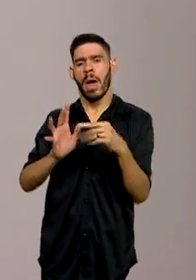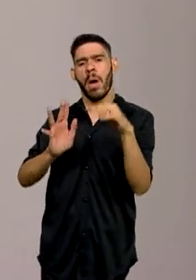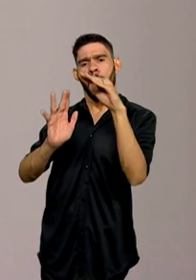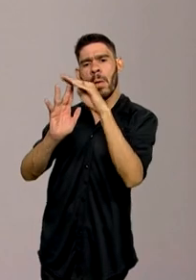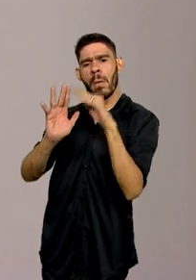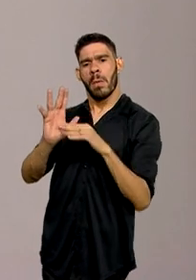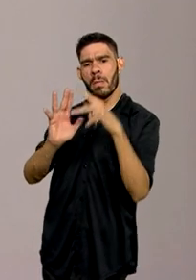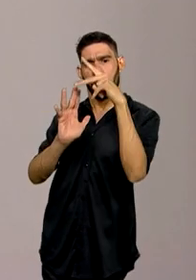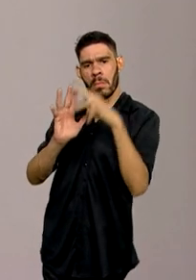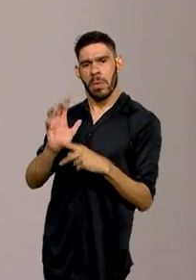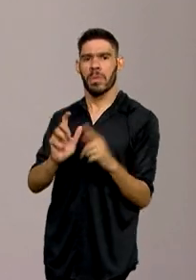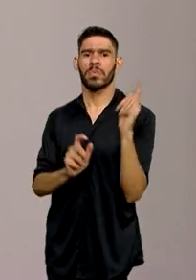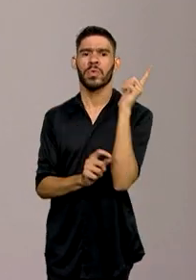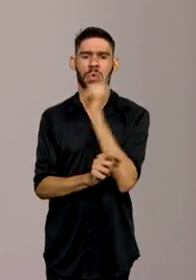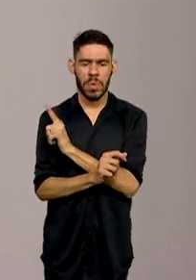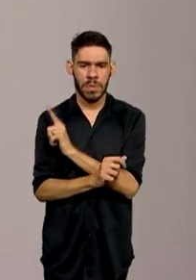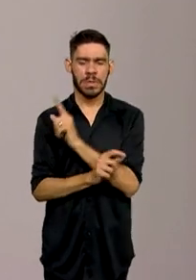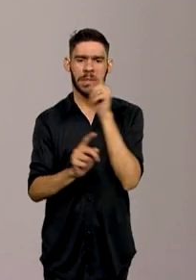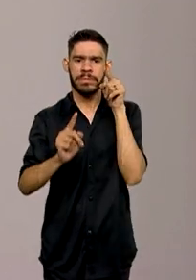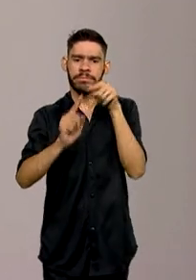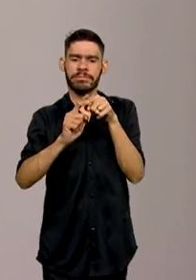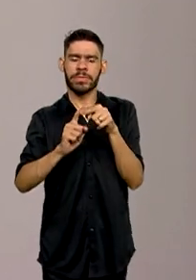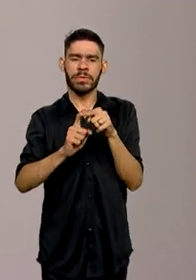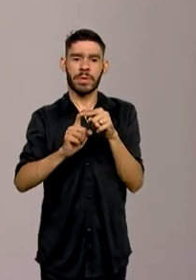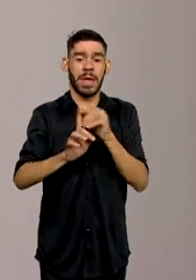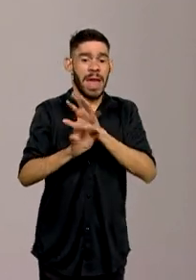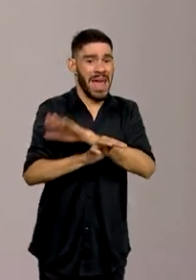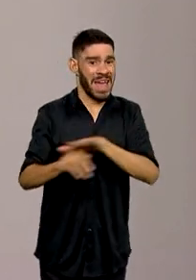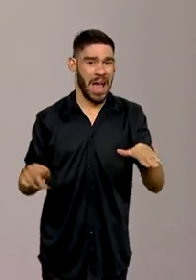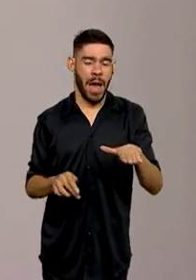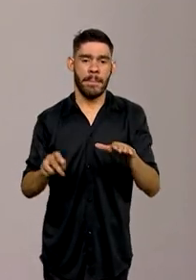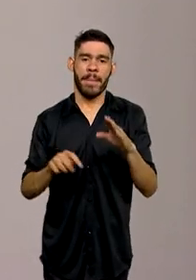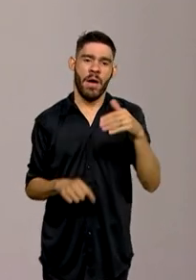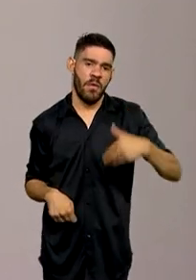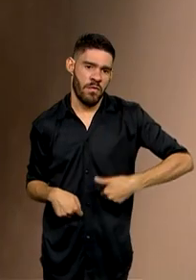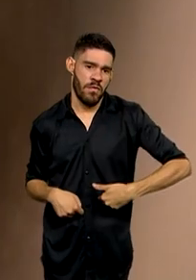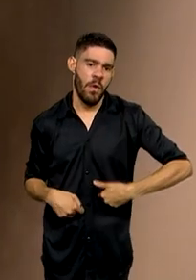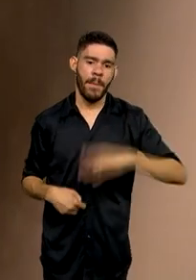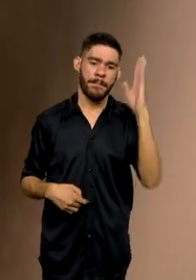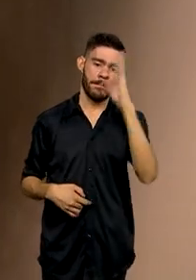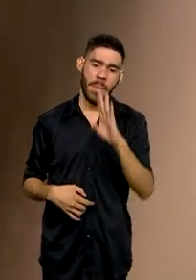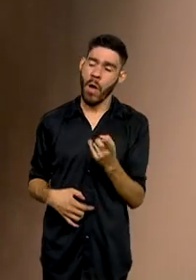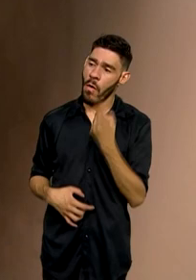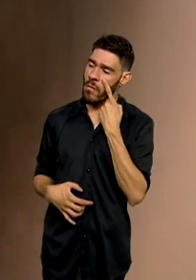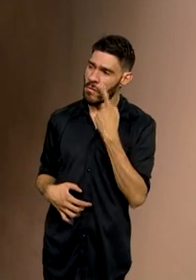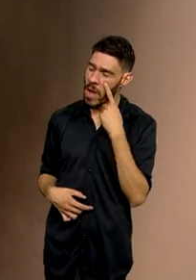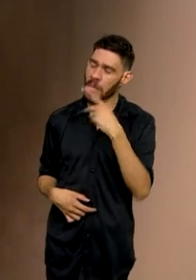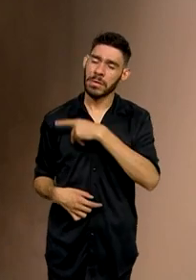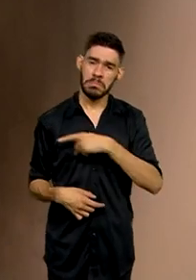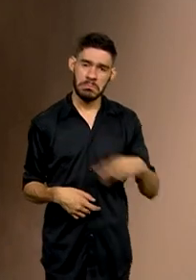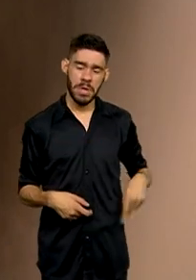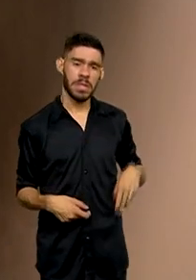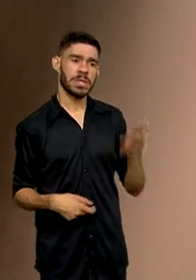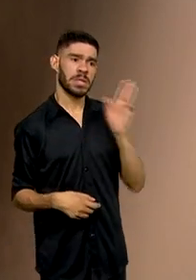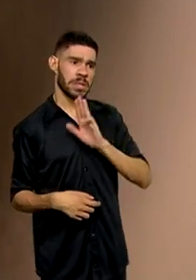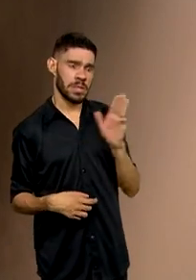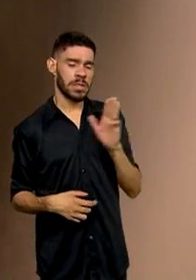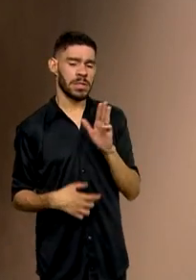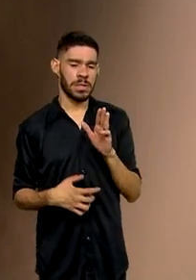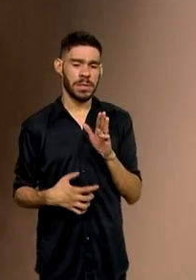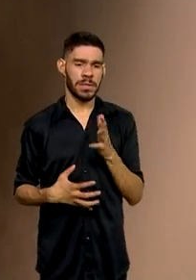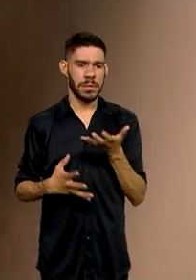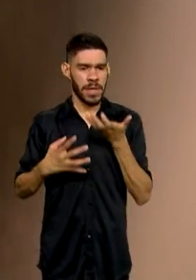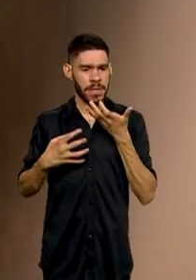do programa para se alcançar esse objetivo de erradicar a fome no Brasil. Olha, o presidente Lula fez questão de